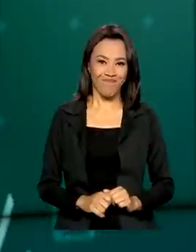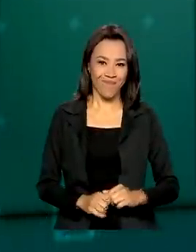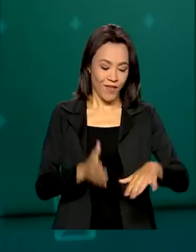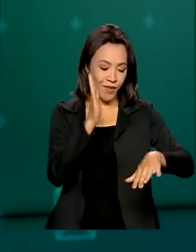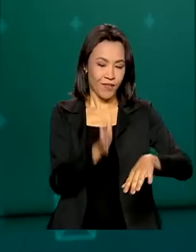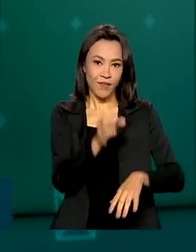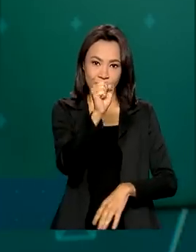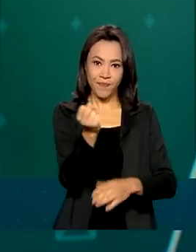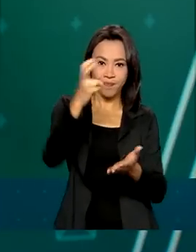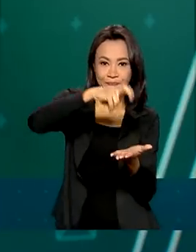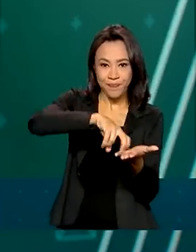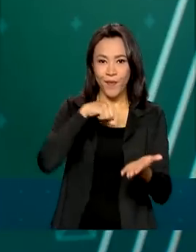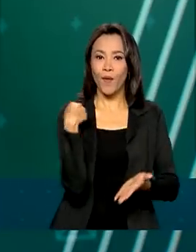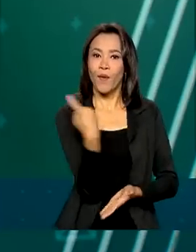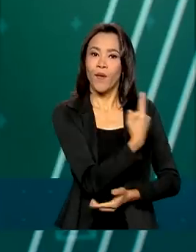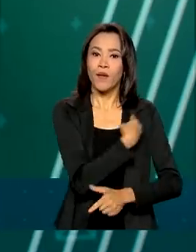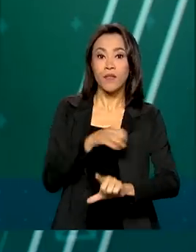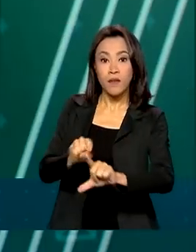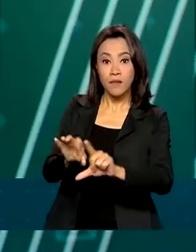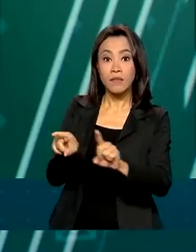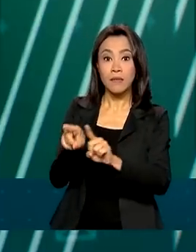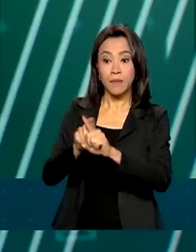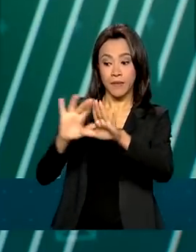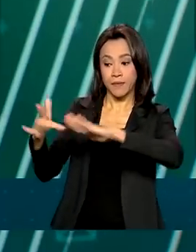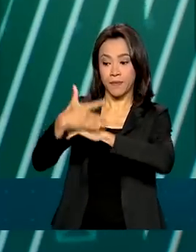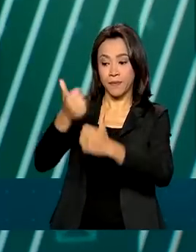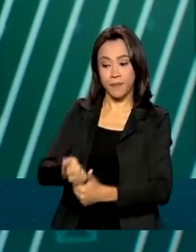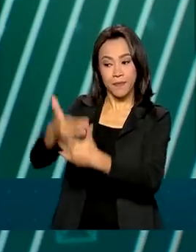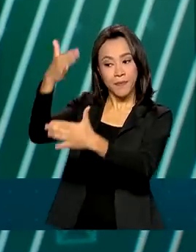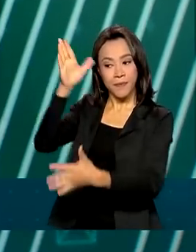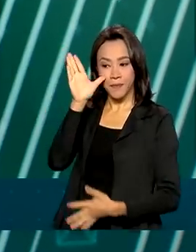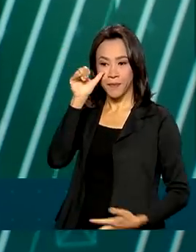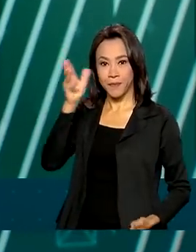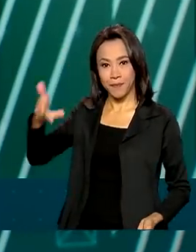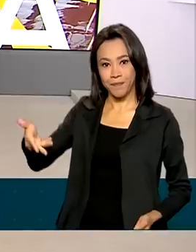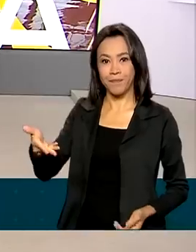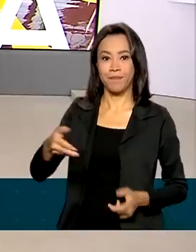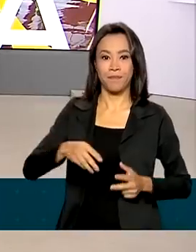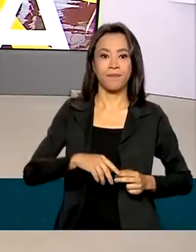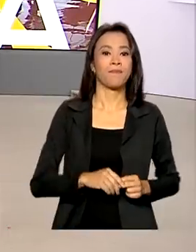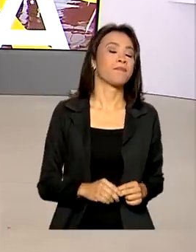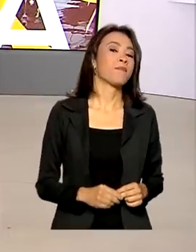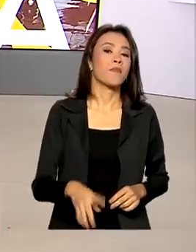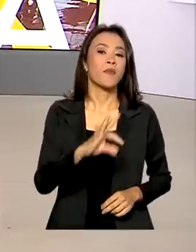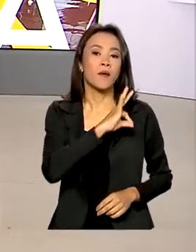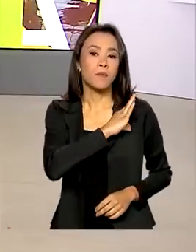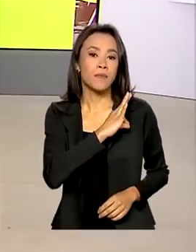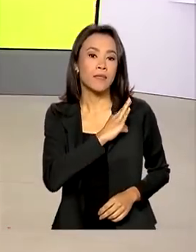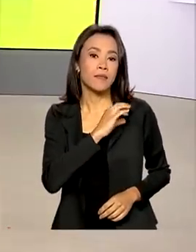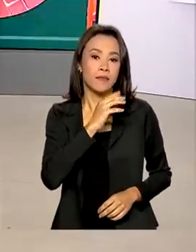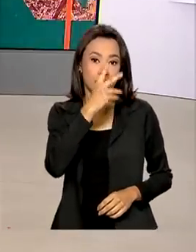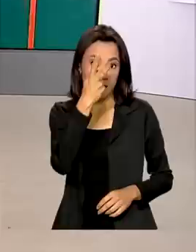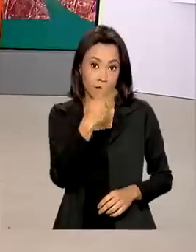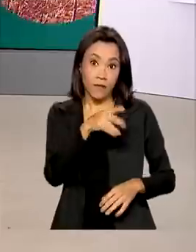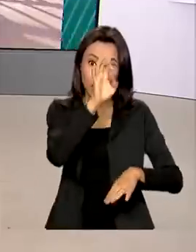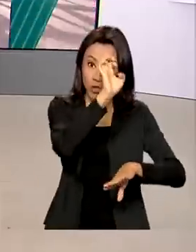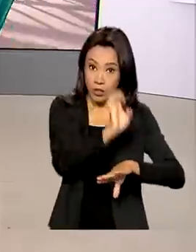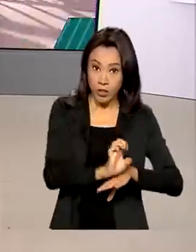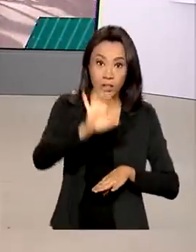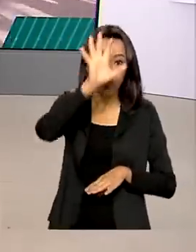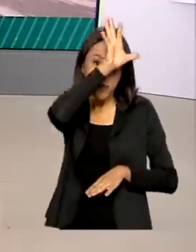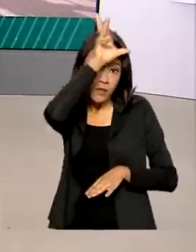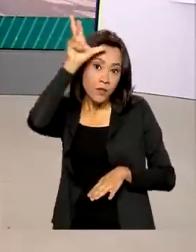Oito horas da manhã, nós estamos ao vivo também pelas redes sociais. A Polícia Civil do Amazonas